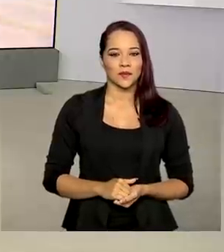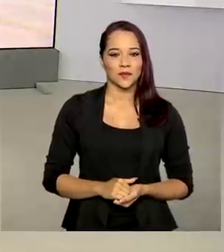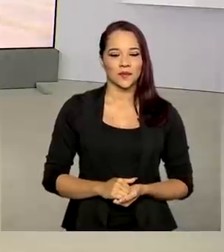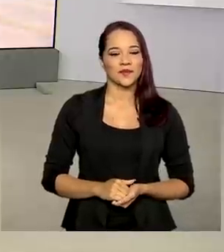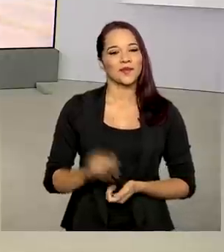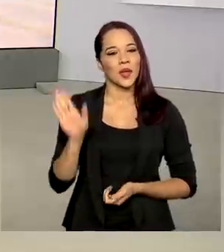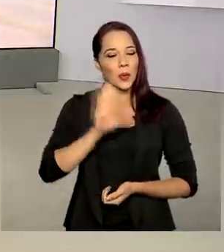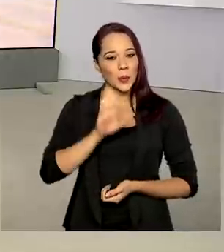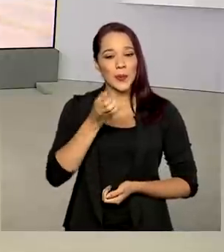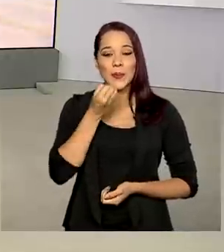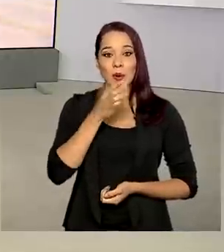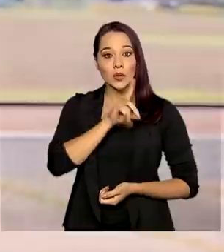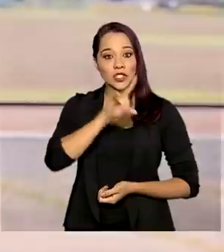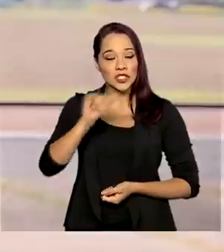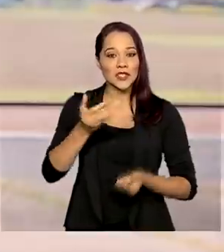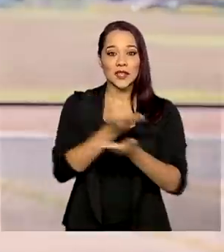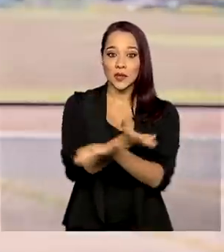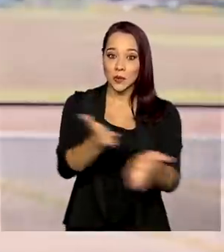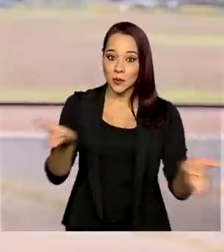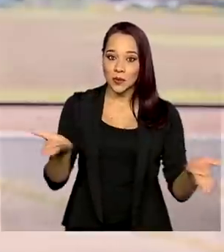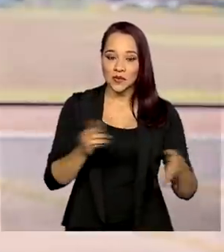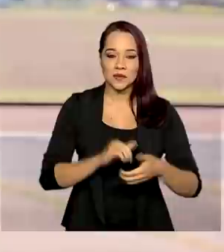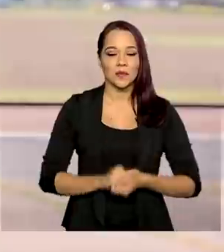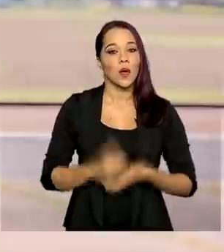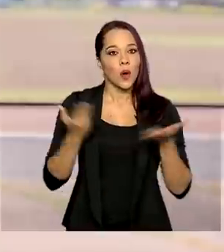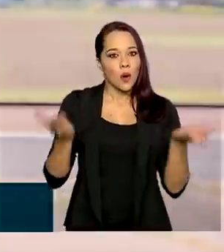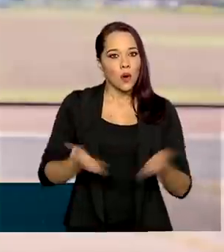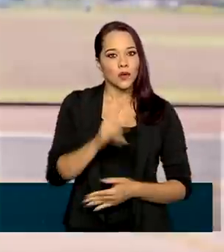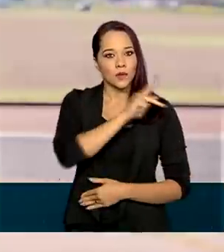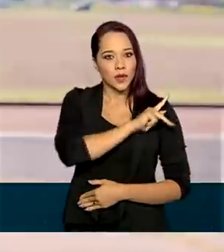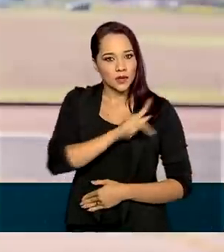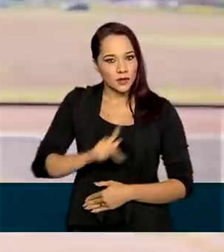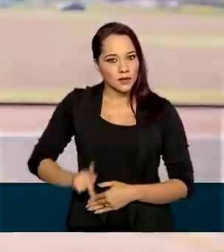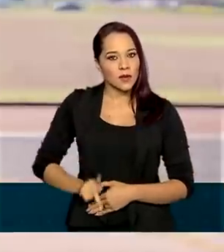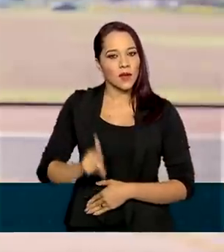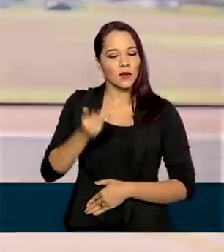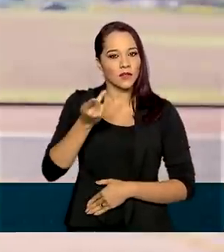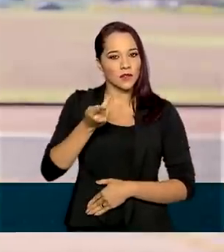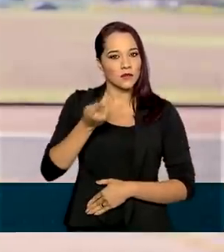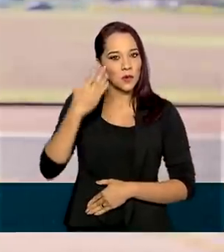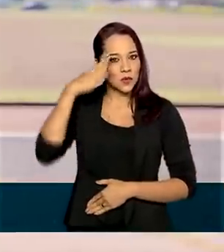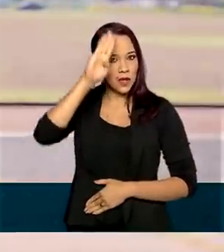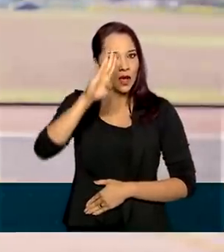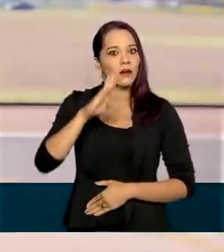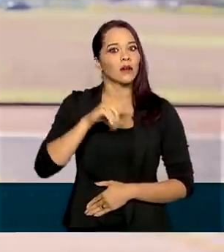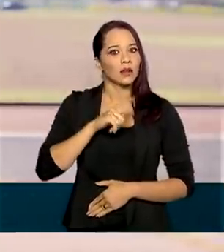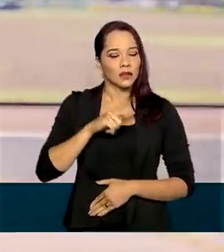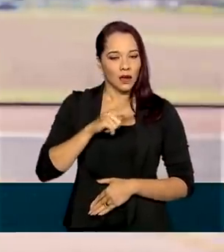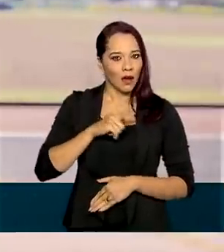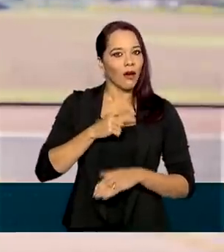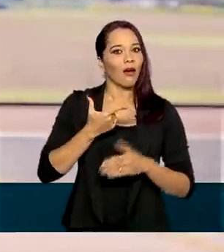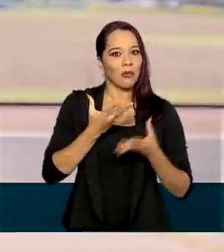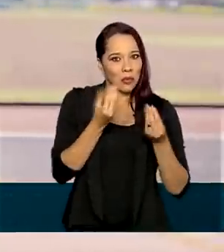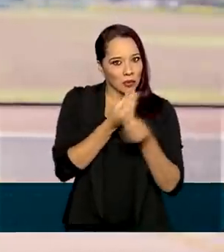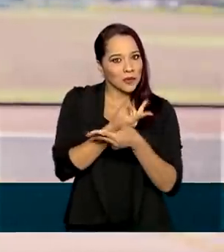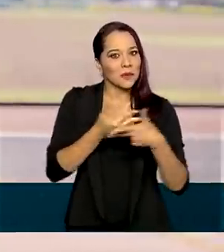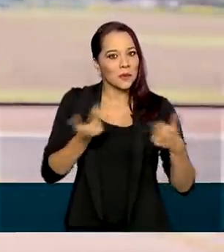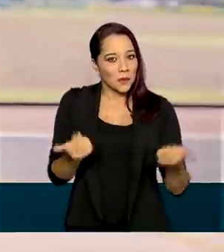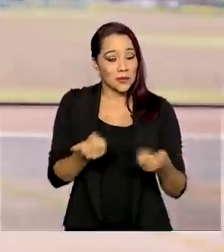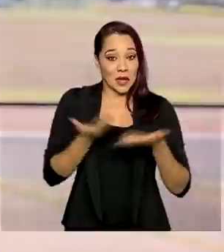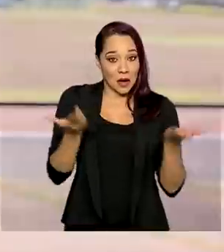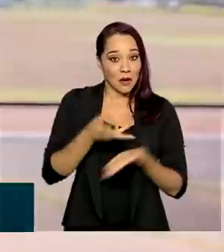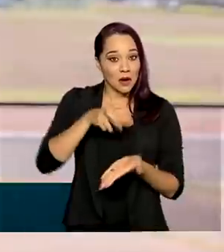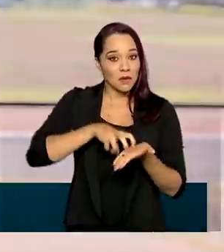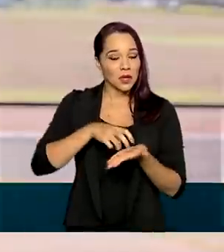Olá, Renata. Bom dia, um bom dia a todos. Olha, hoje o presidente Jair Bolsonaro tem uma agenda cheia. Agora, pela manhã,